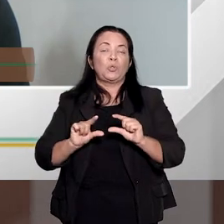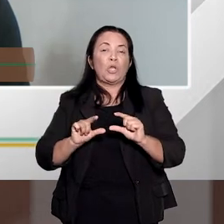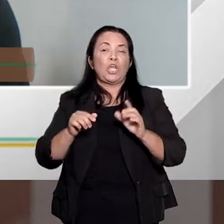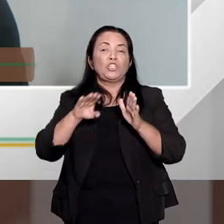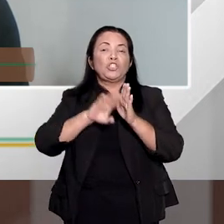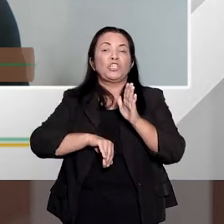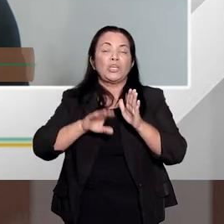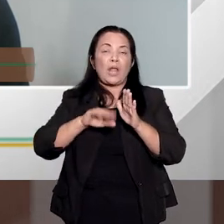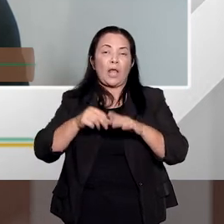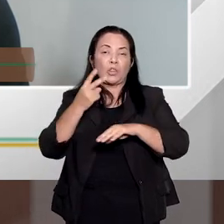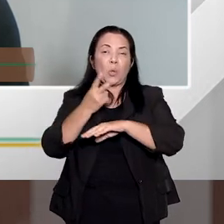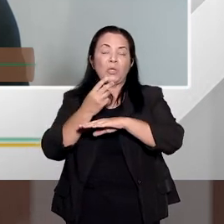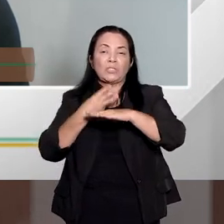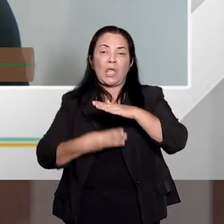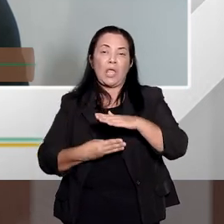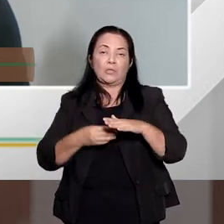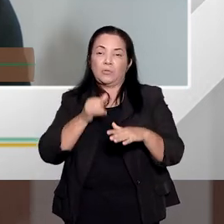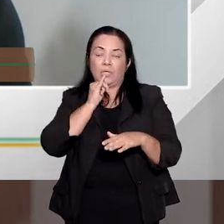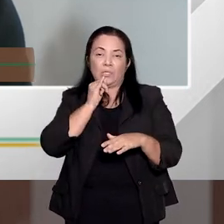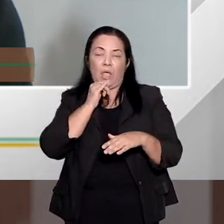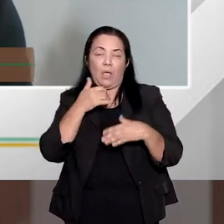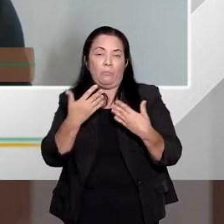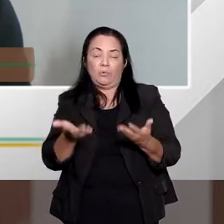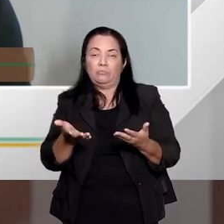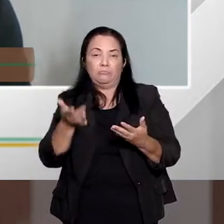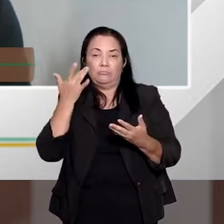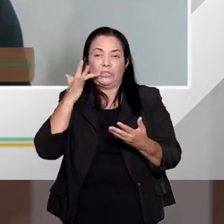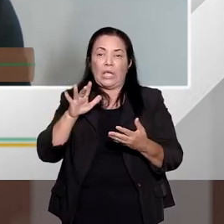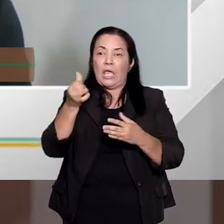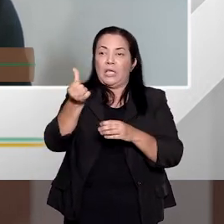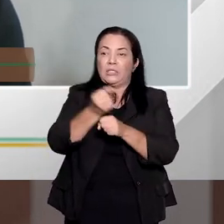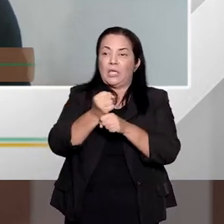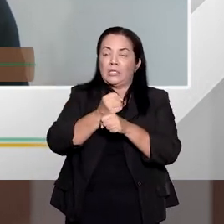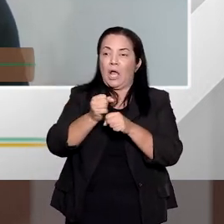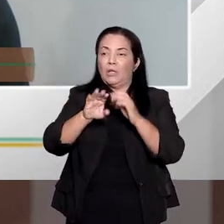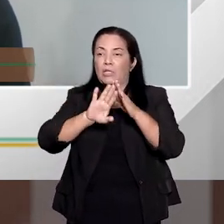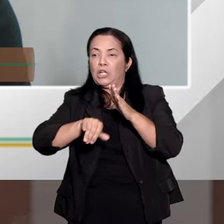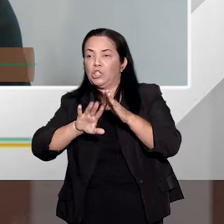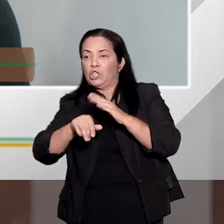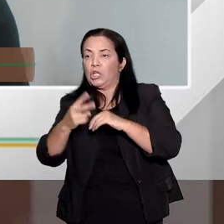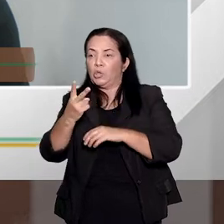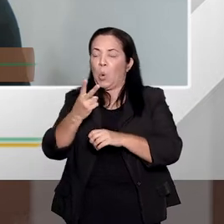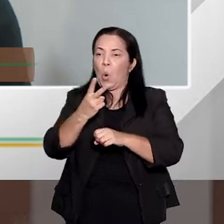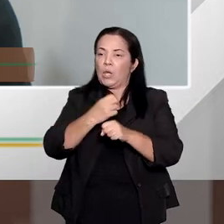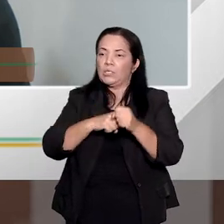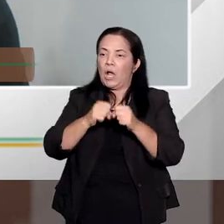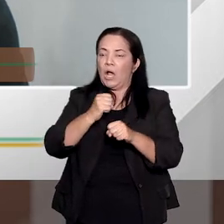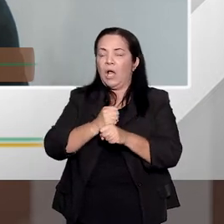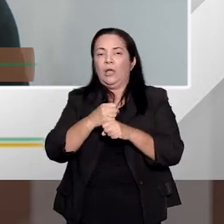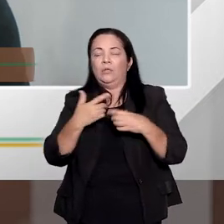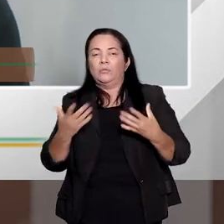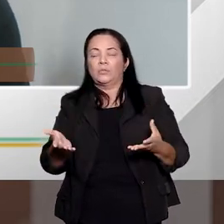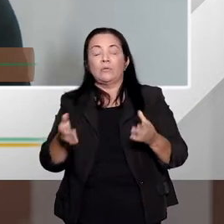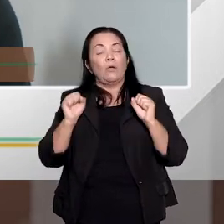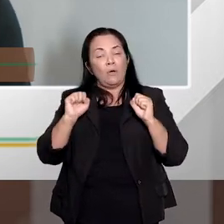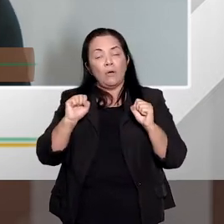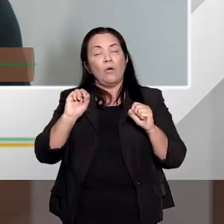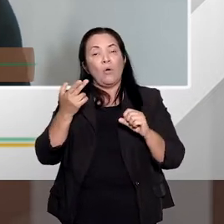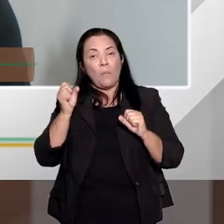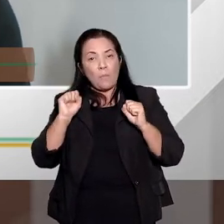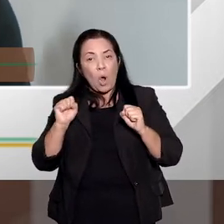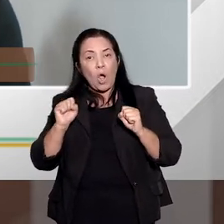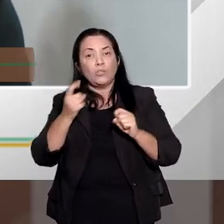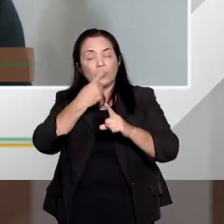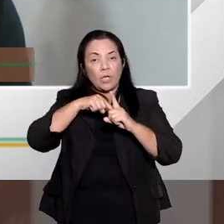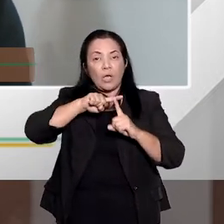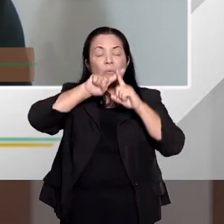arrependimento posterior do artigo 16 do Código Penal. Mesma situação, tá? Da mesma forma, podemos ter causas de aumento. O próprio crime de